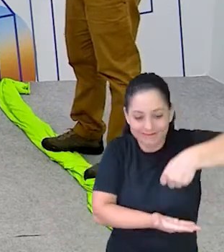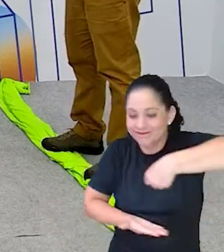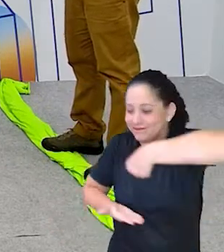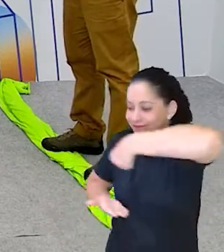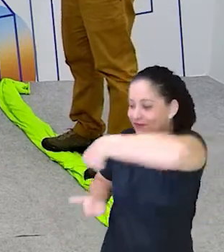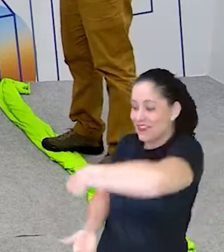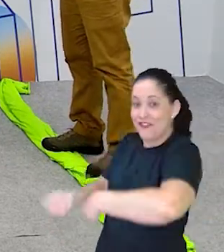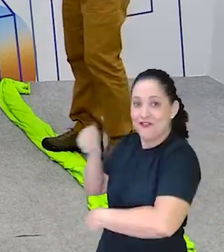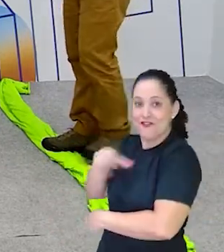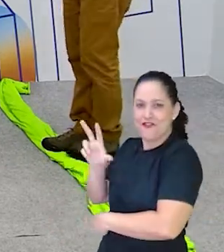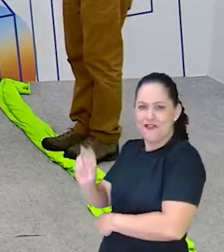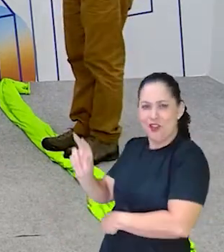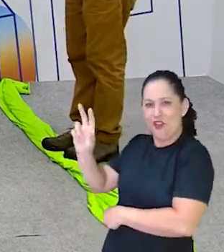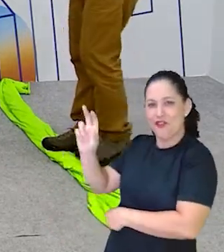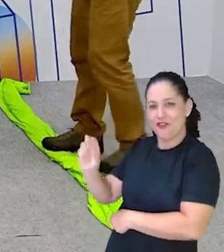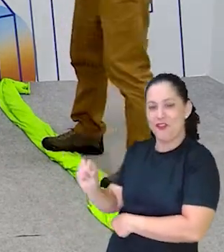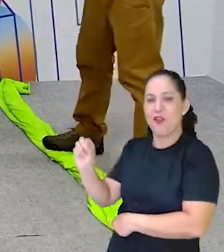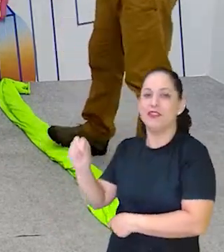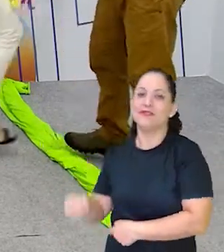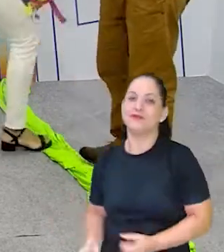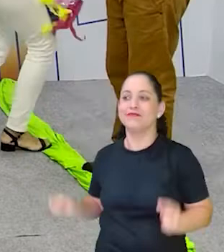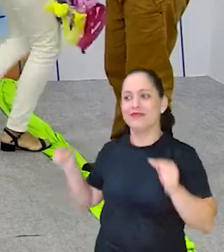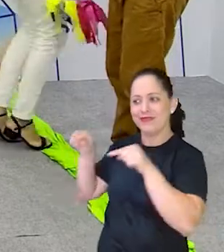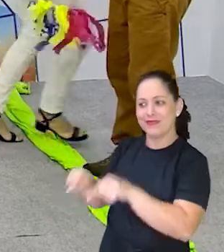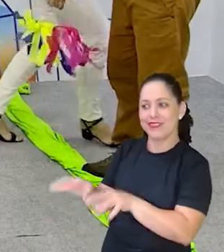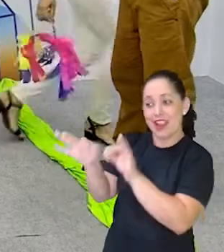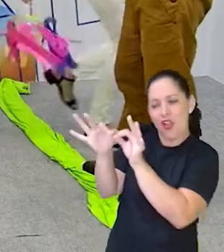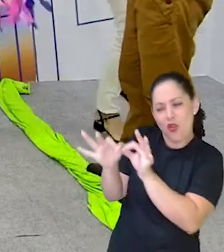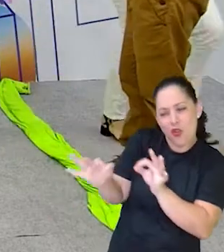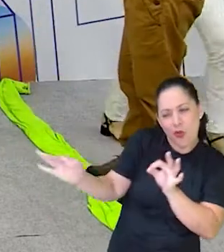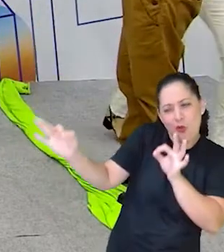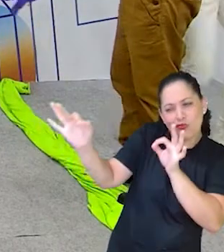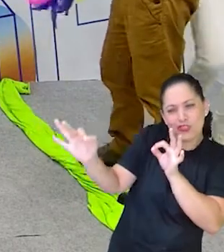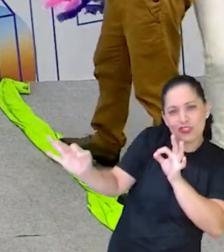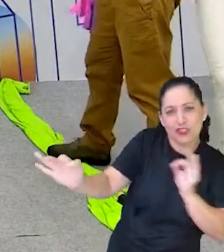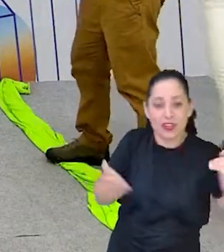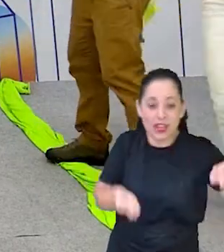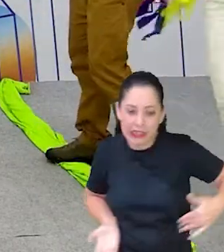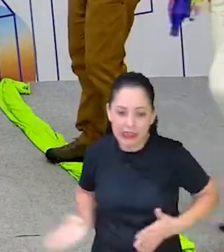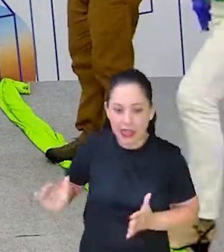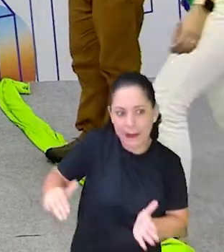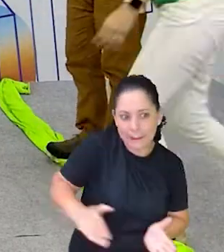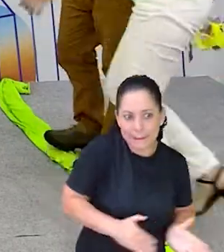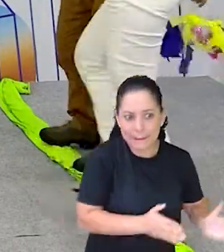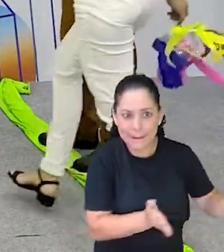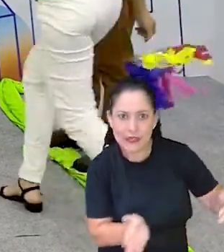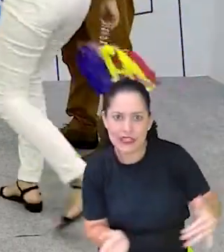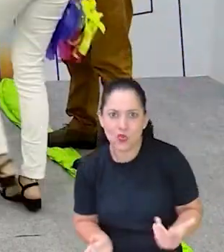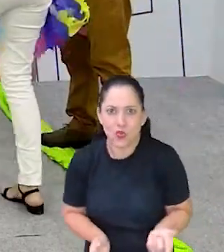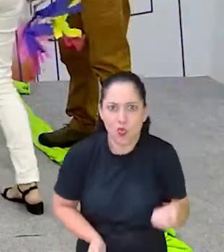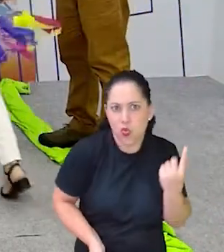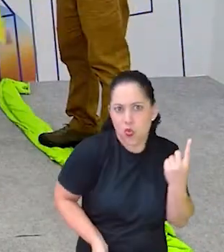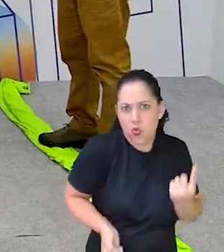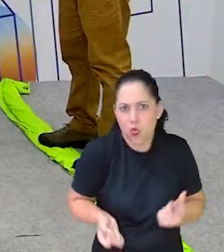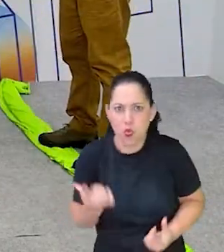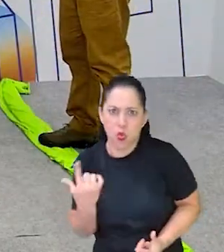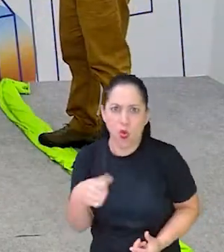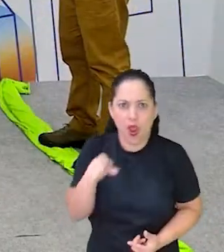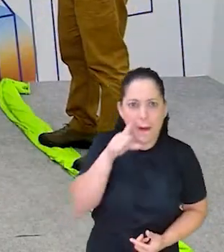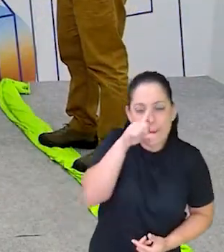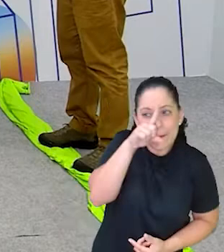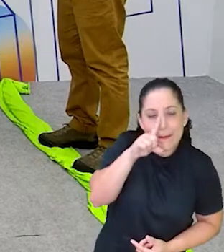vovózinha. Ela mora longe, o caminho é deserto.